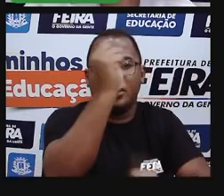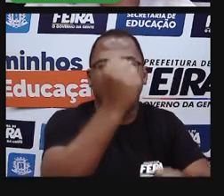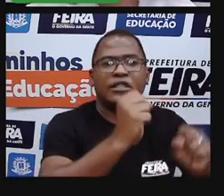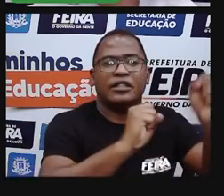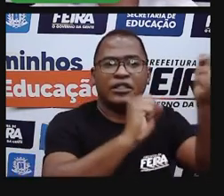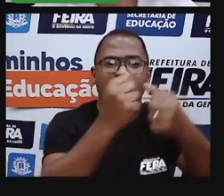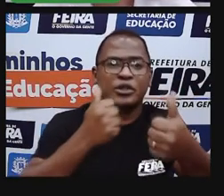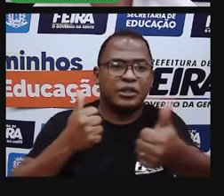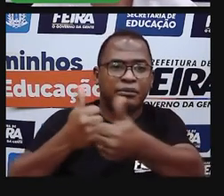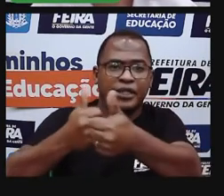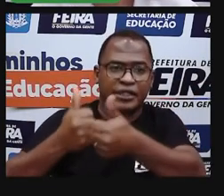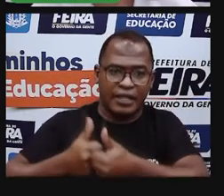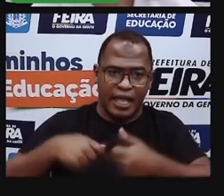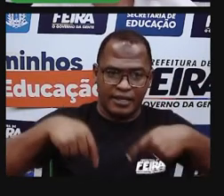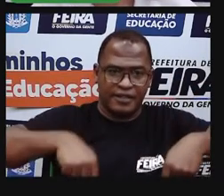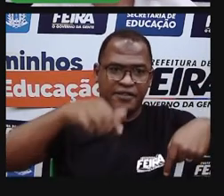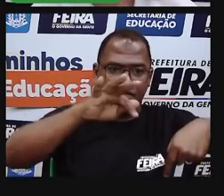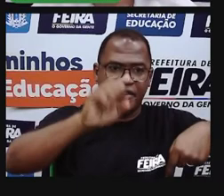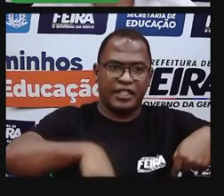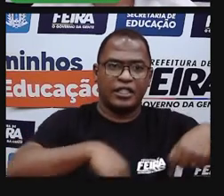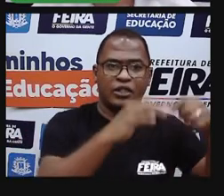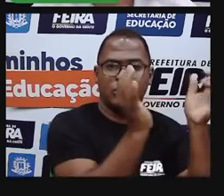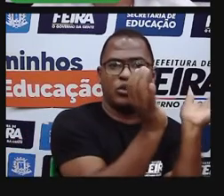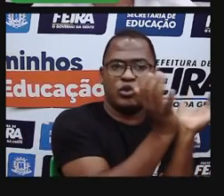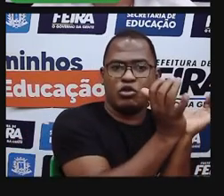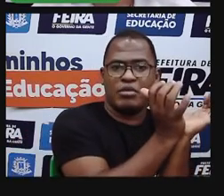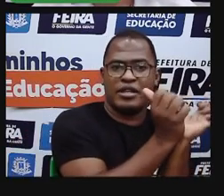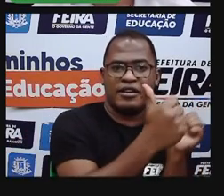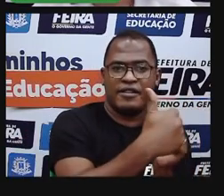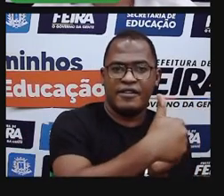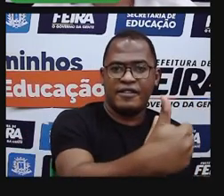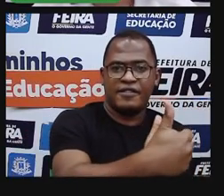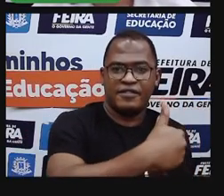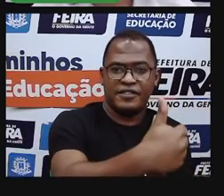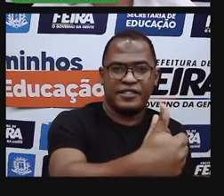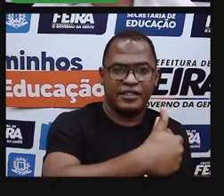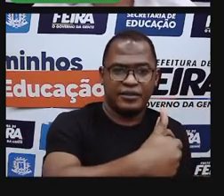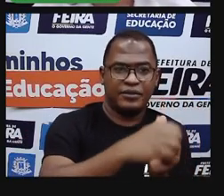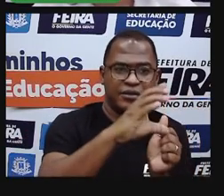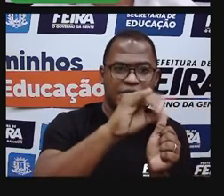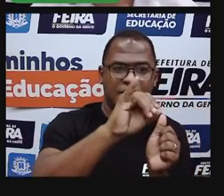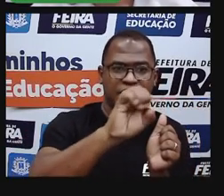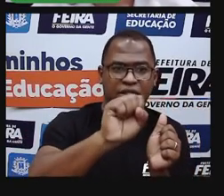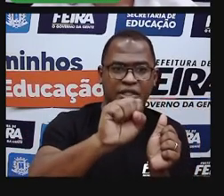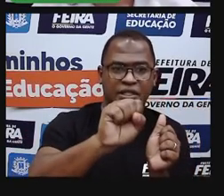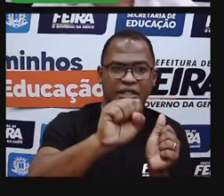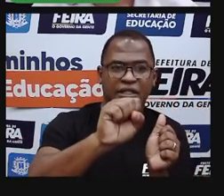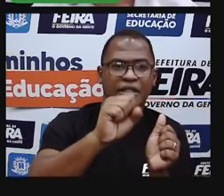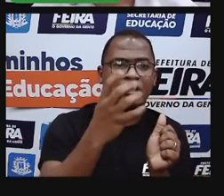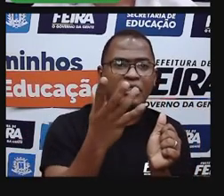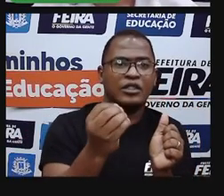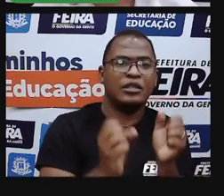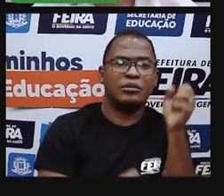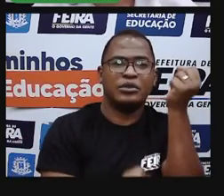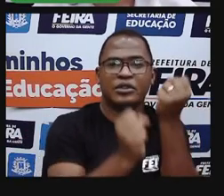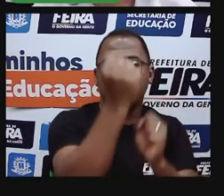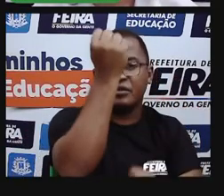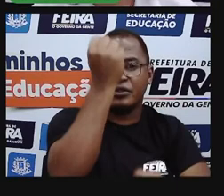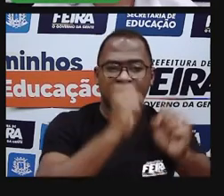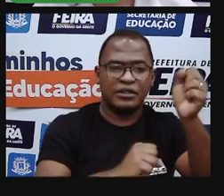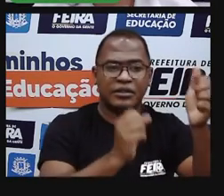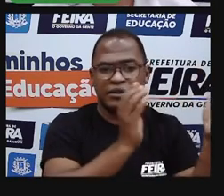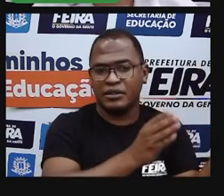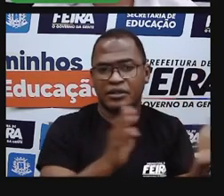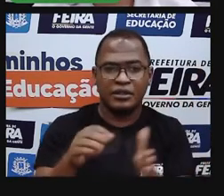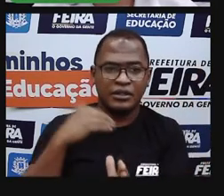perto do tomba, né? Então, são aqueles em que predominam as indústrias e as fábricas. Por necessitarem de áreas maiores